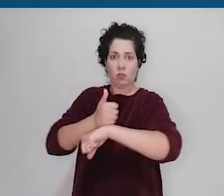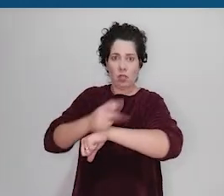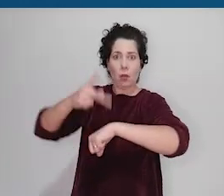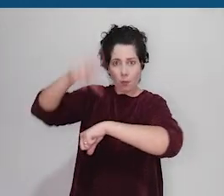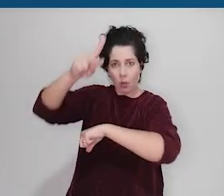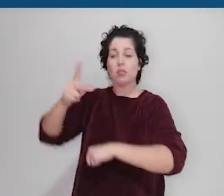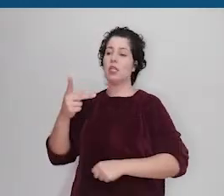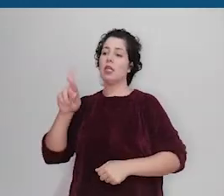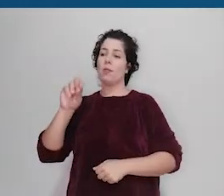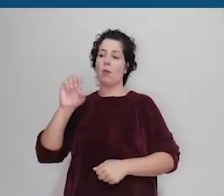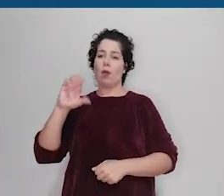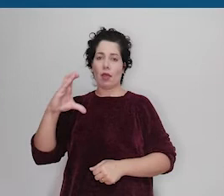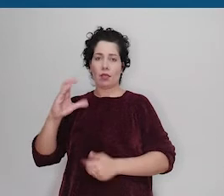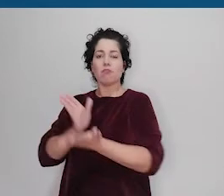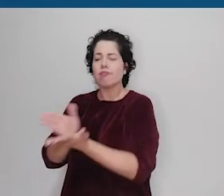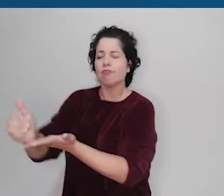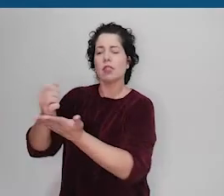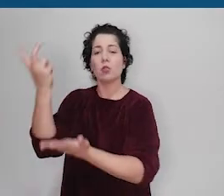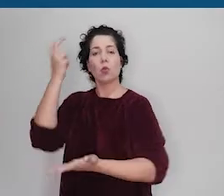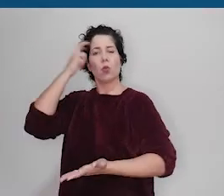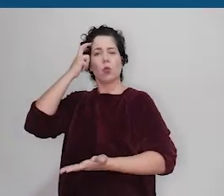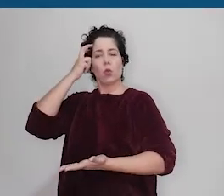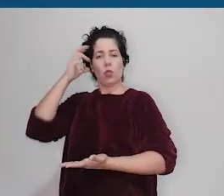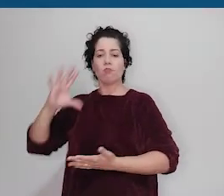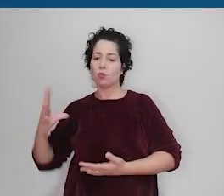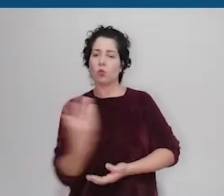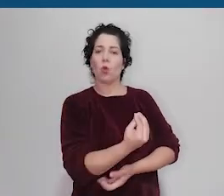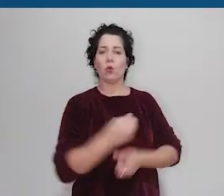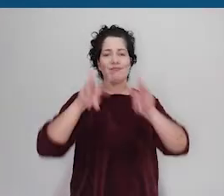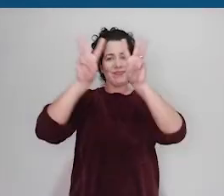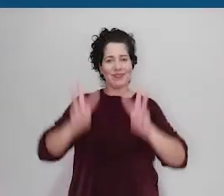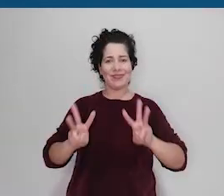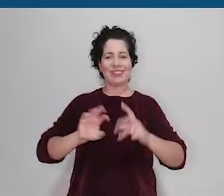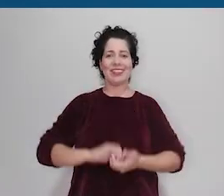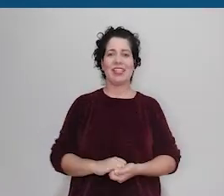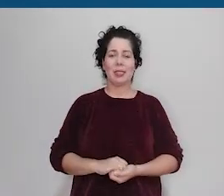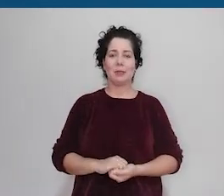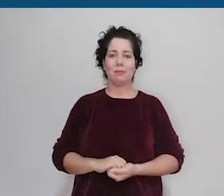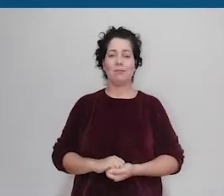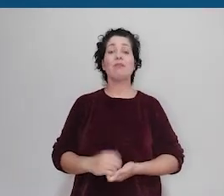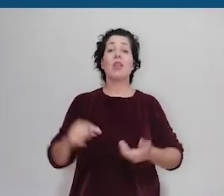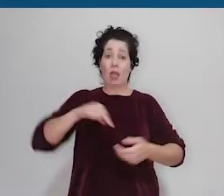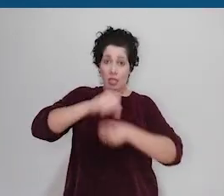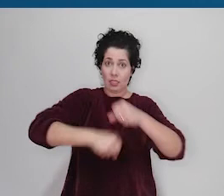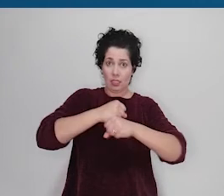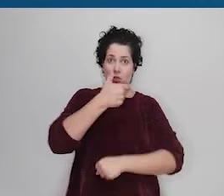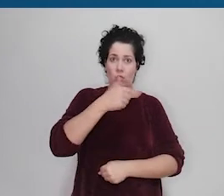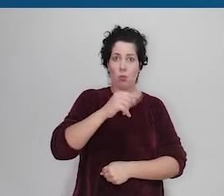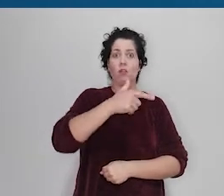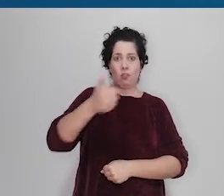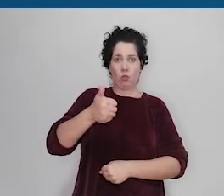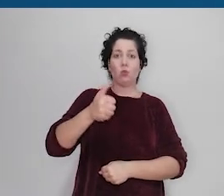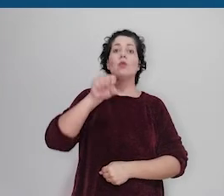e ProEC, Pró-Reitoria de Extensão e Cultura da UFPR. Nessa edição, a